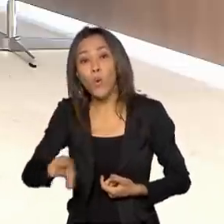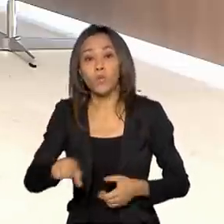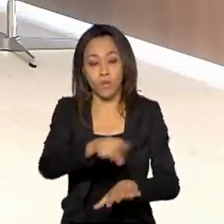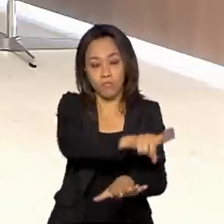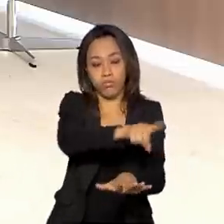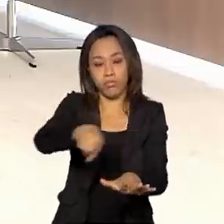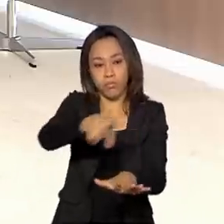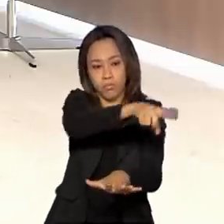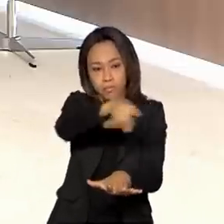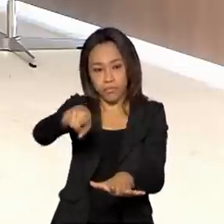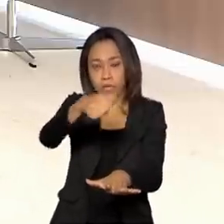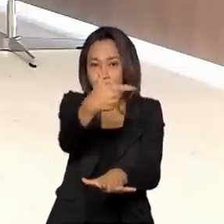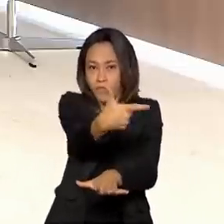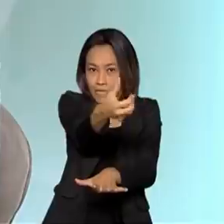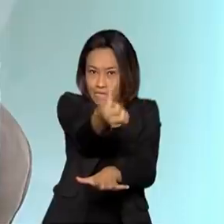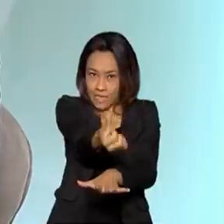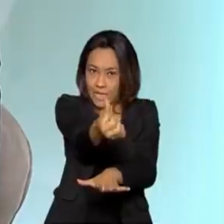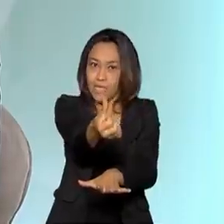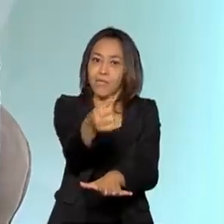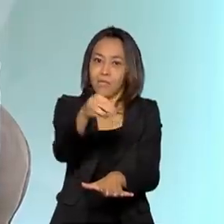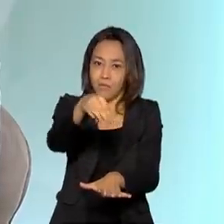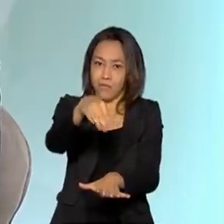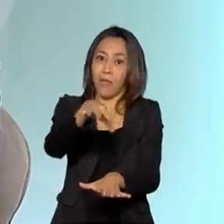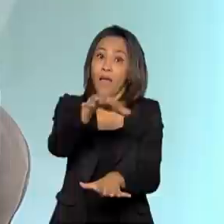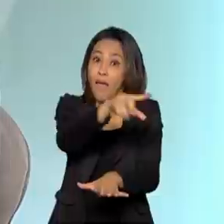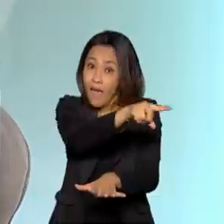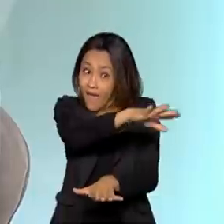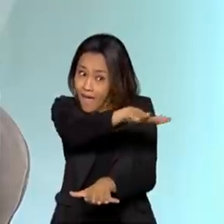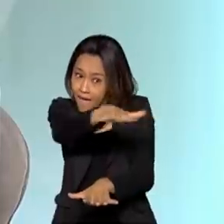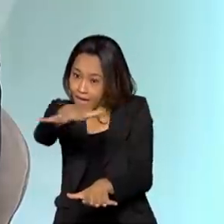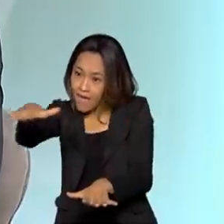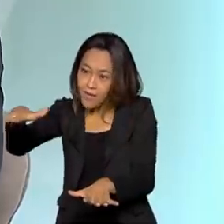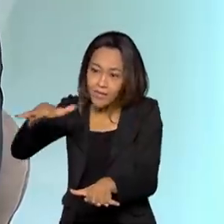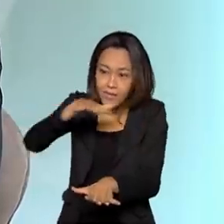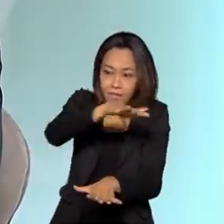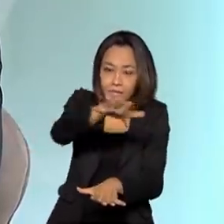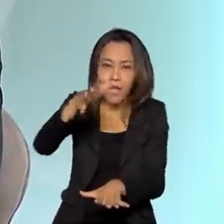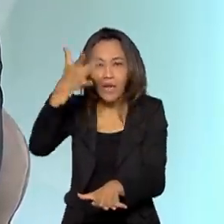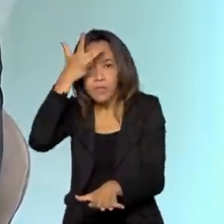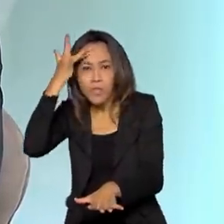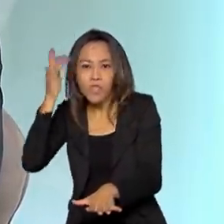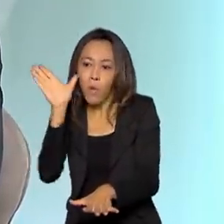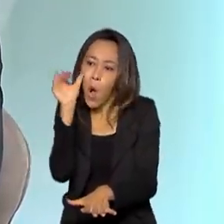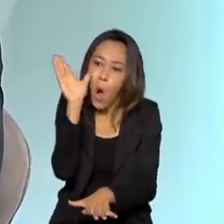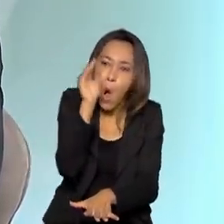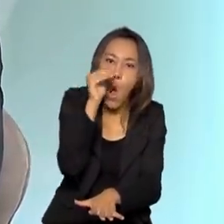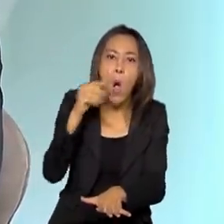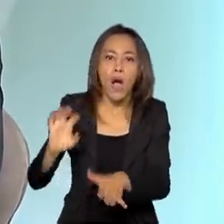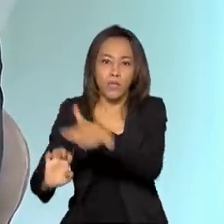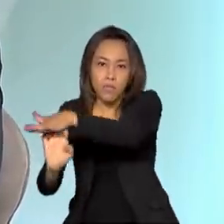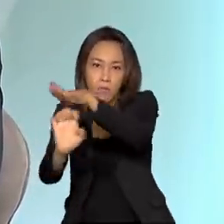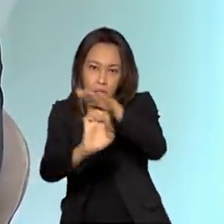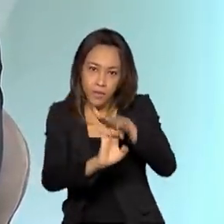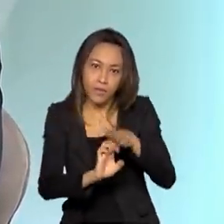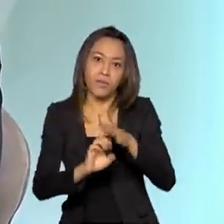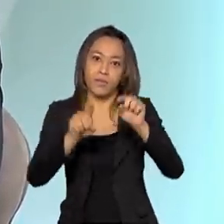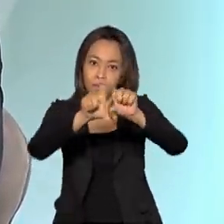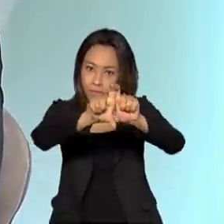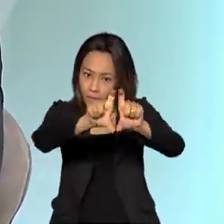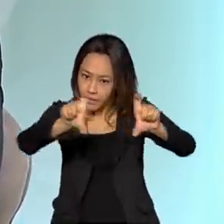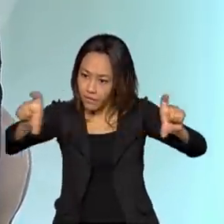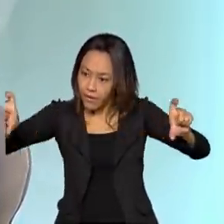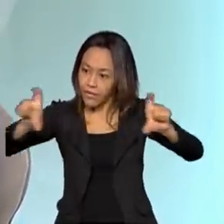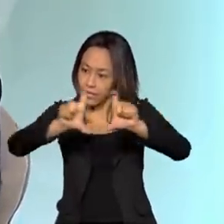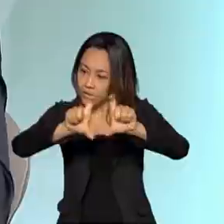26 GHz. Nessa faixa, é uma faixa mais exploratória ainda, e ela é bastante utilizada para chamar do Fixed Wireless Access,